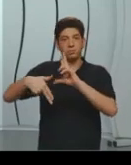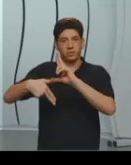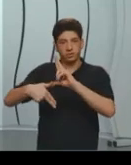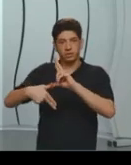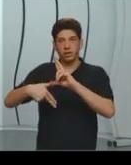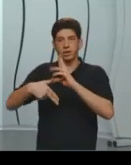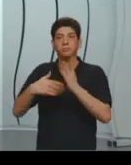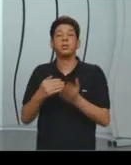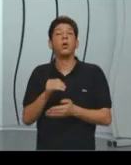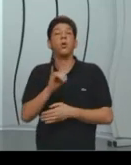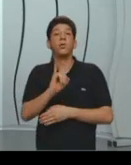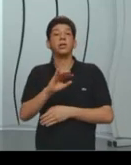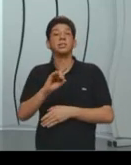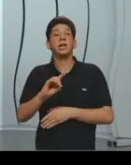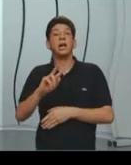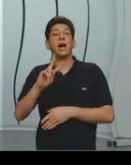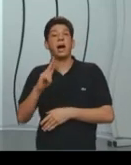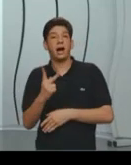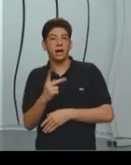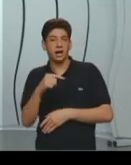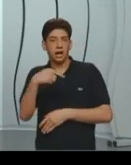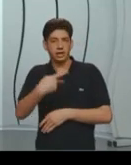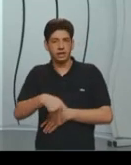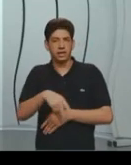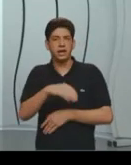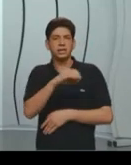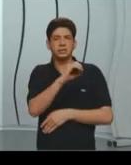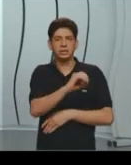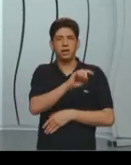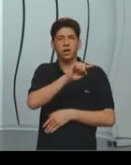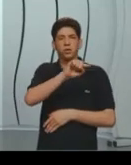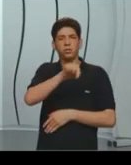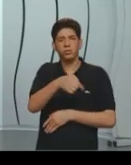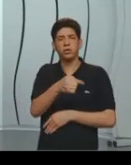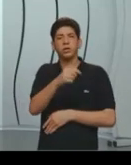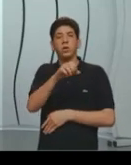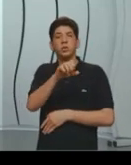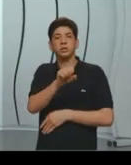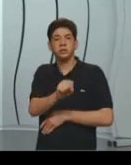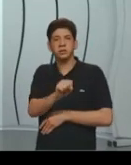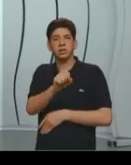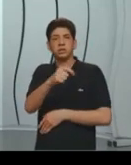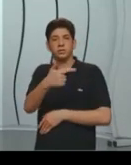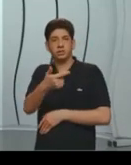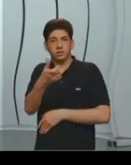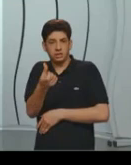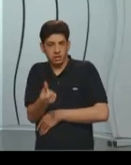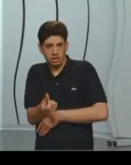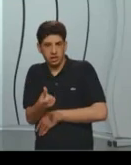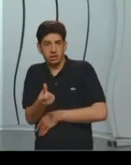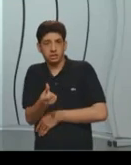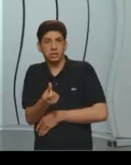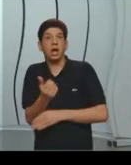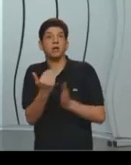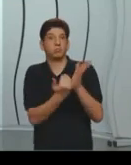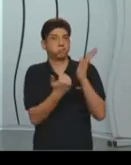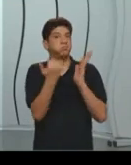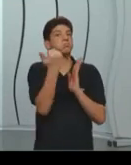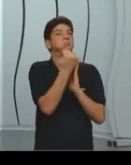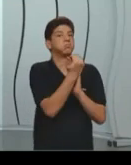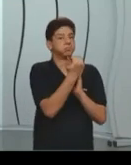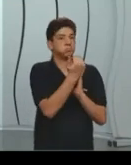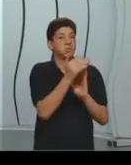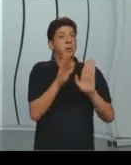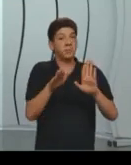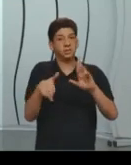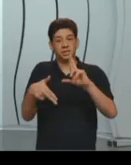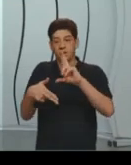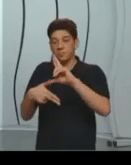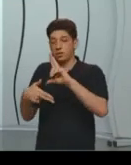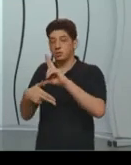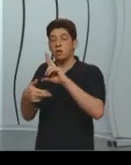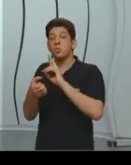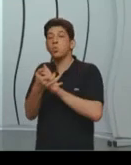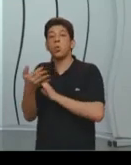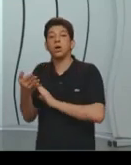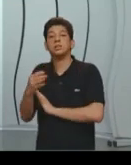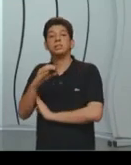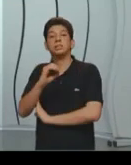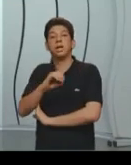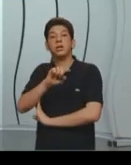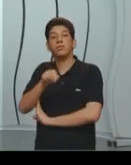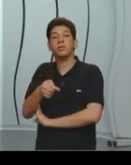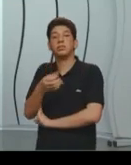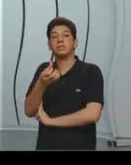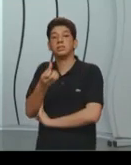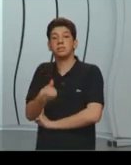é 0,826, ele é altíssimo, ele é considerado alto. Já o de Ribeirão das Neves, é 0